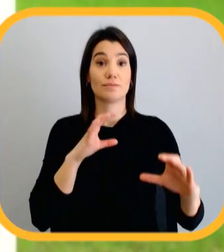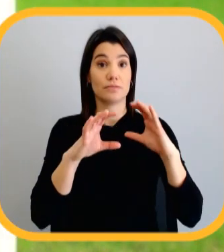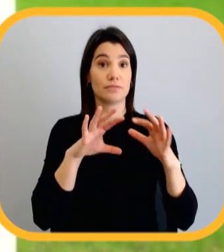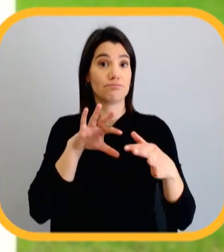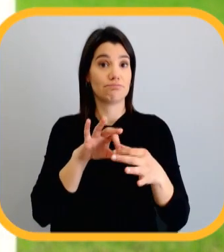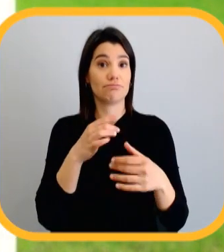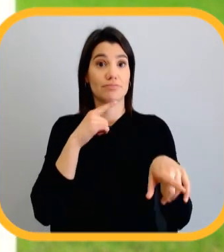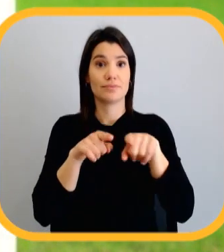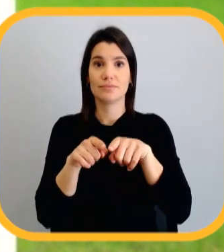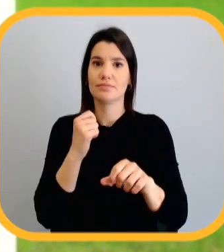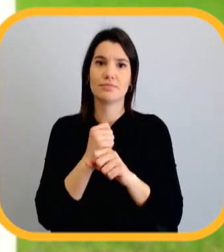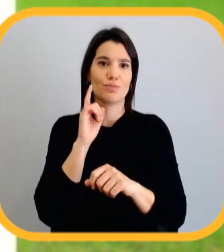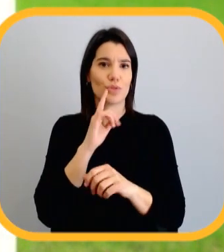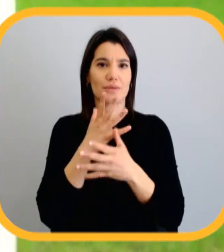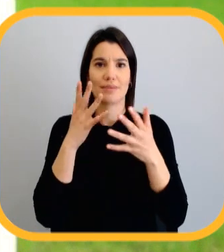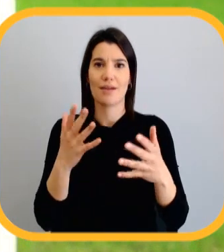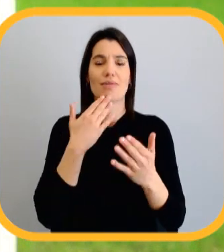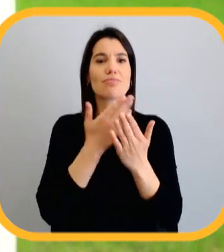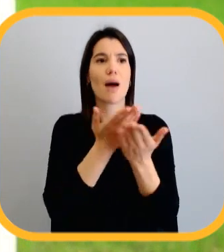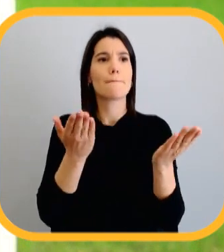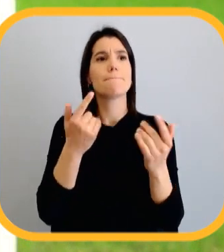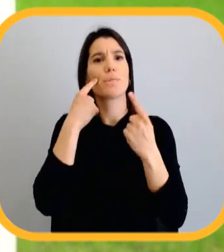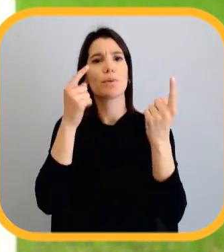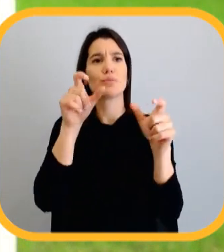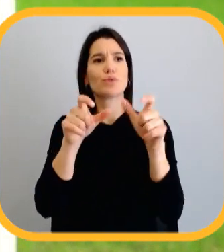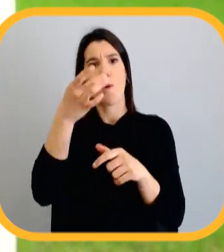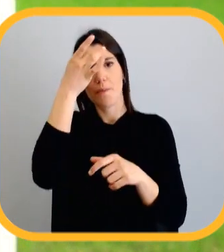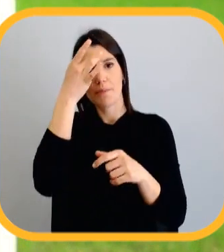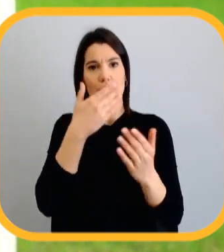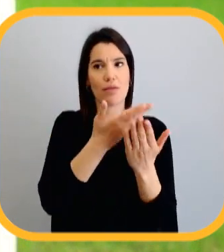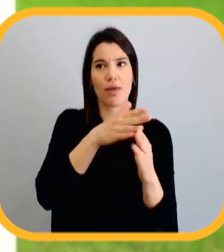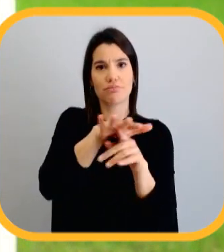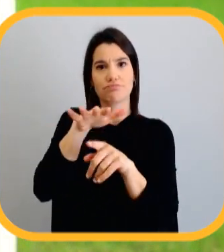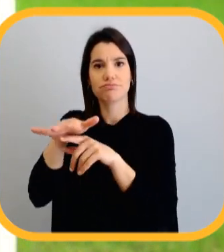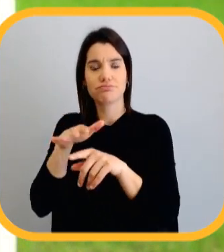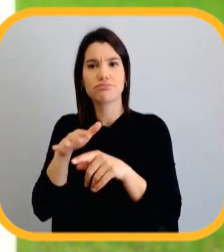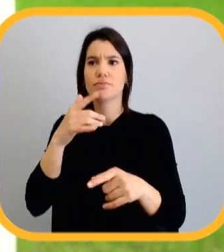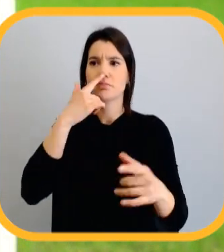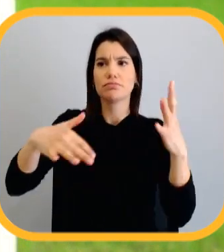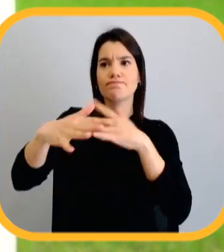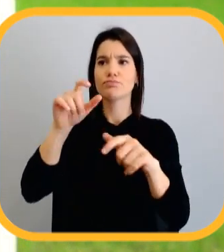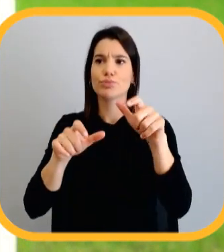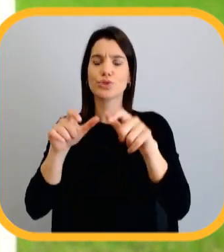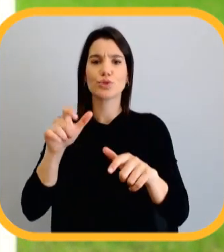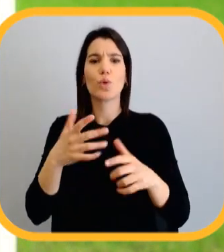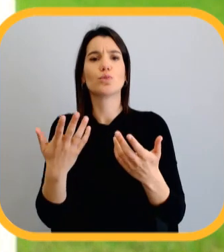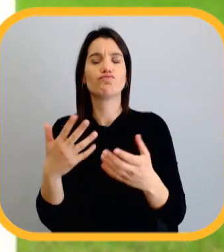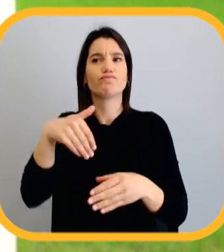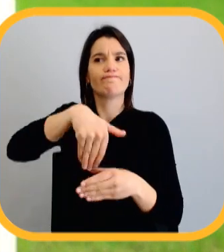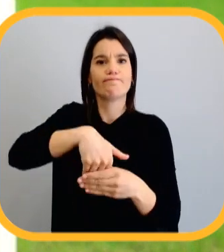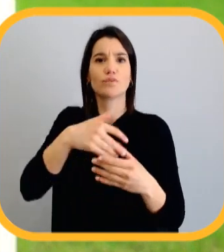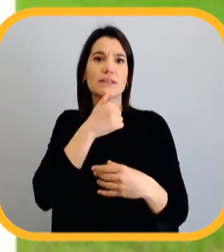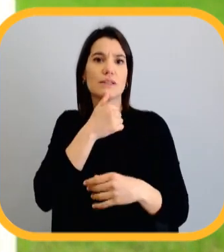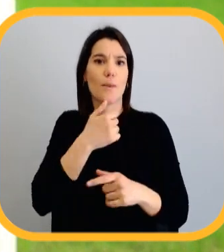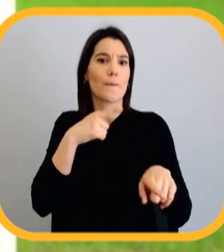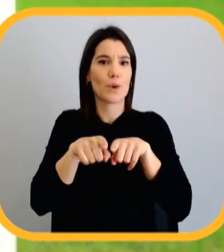A comunicação na política desempenha um papel crucial na formação da opinião pública, na mobilização eleitoral e na tomada de decisões políticas.